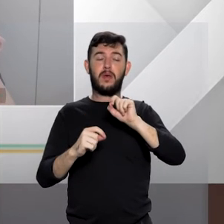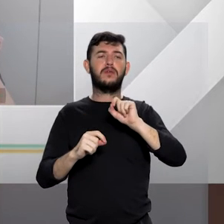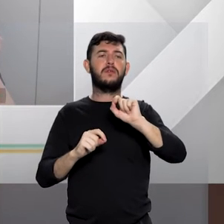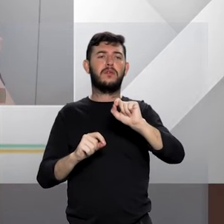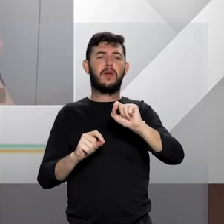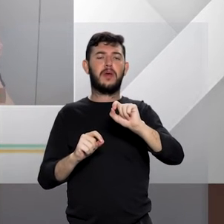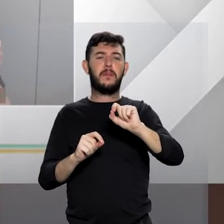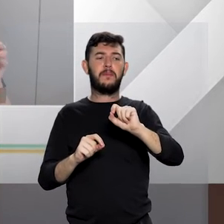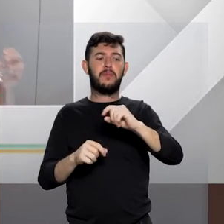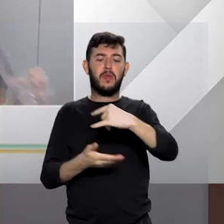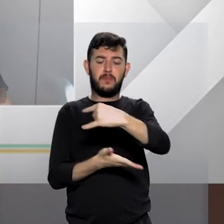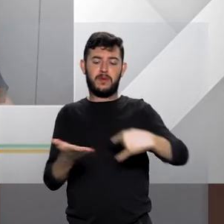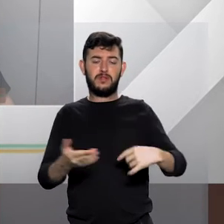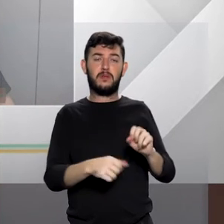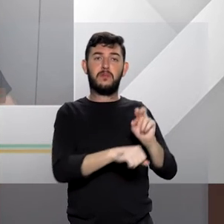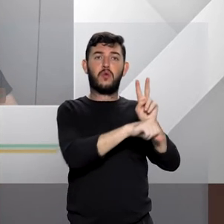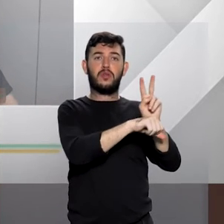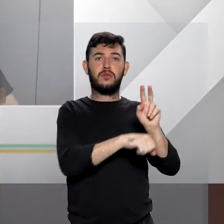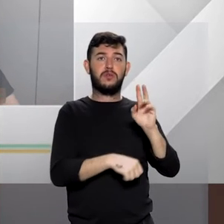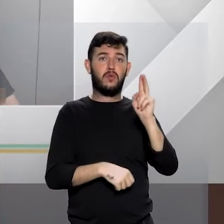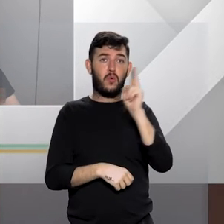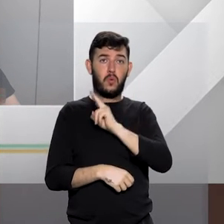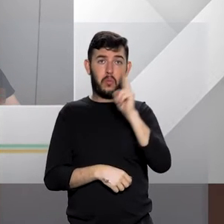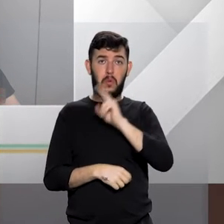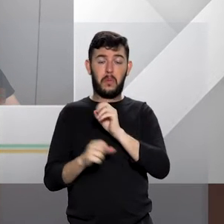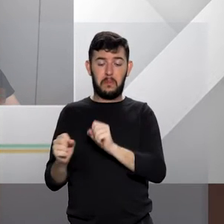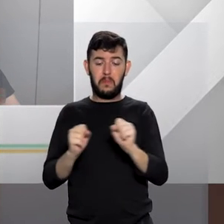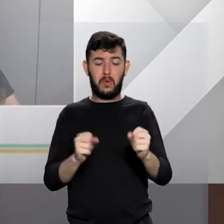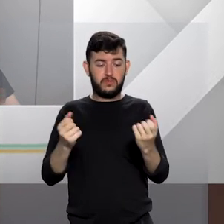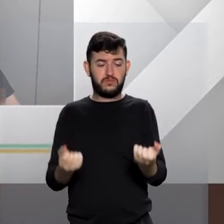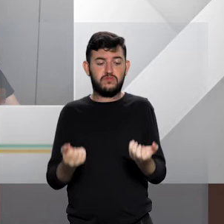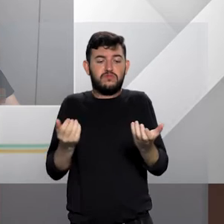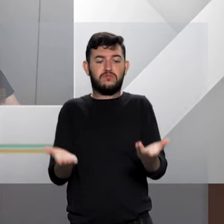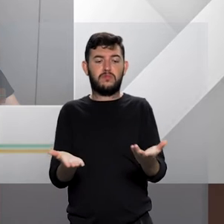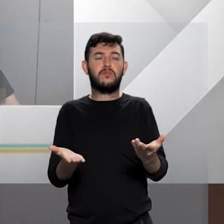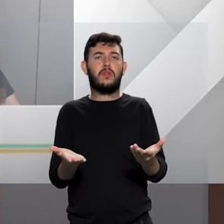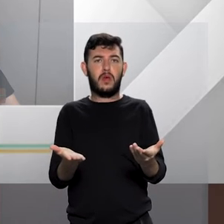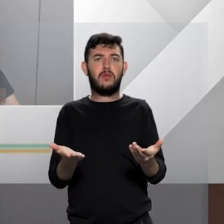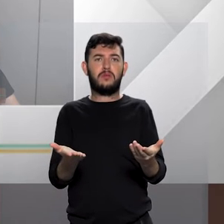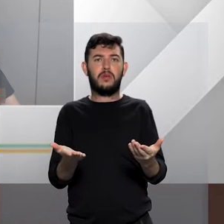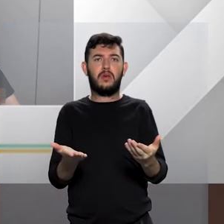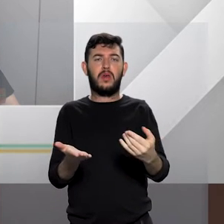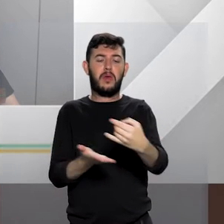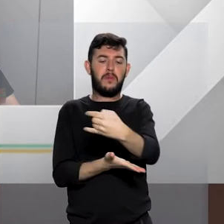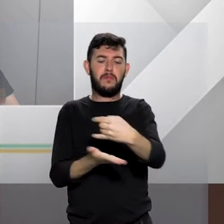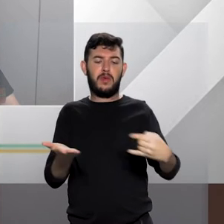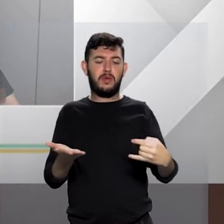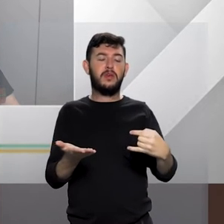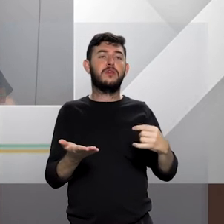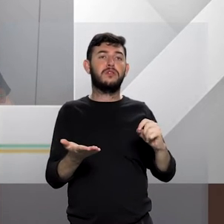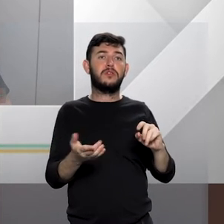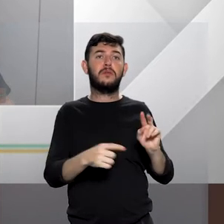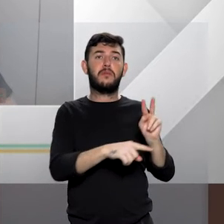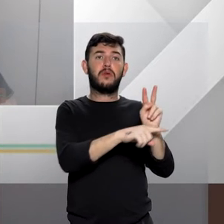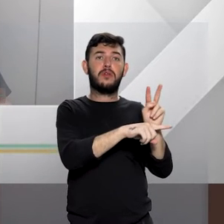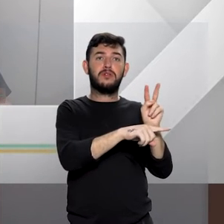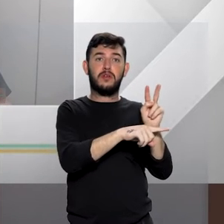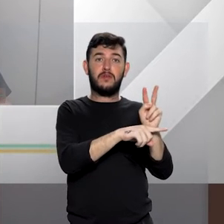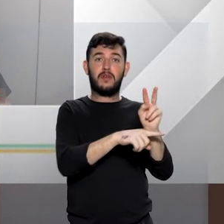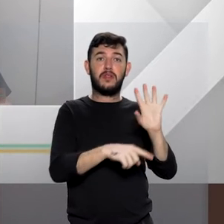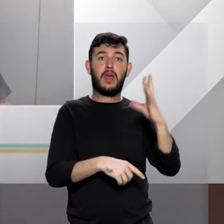disso, pode haver a concessão de medidas protetivas no âmbito de uma relação homoafetiva entre duas mulheres?